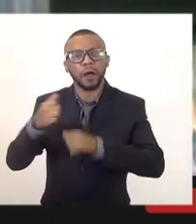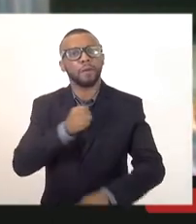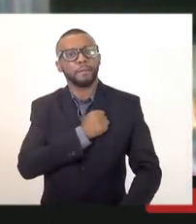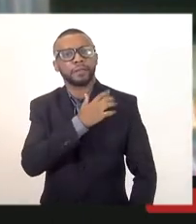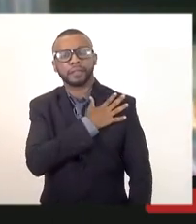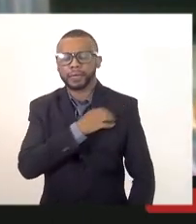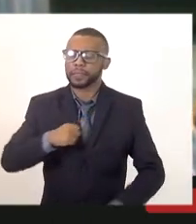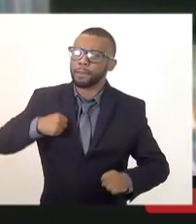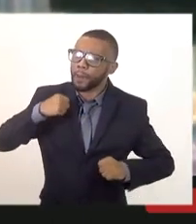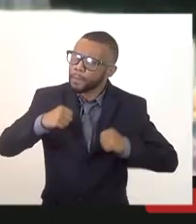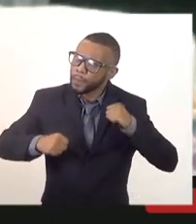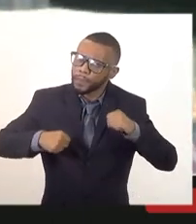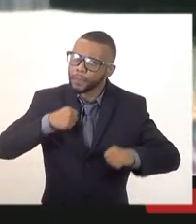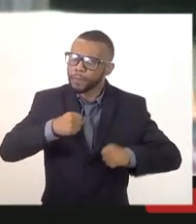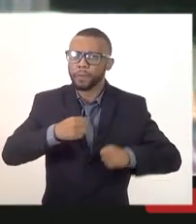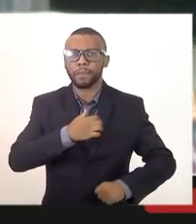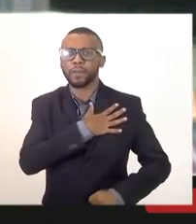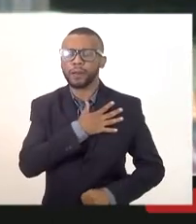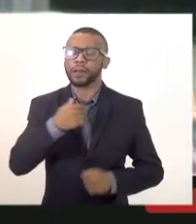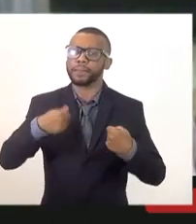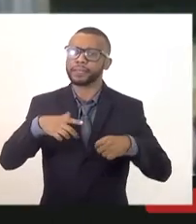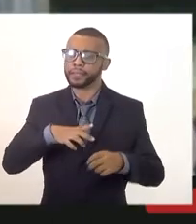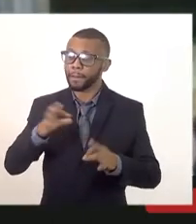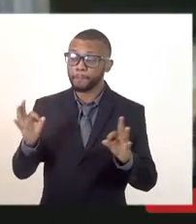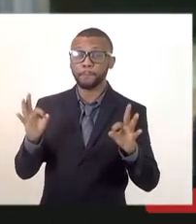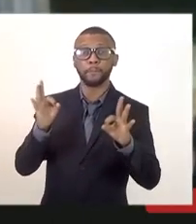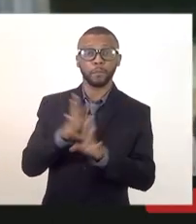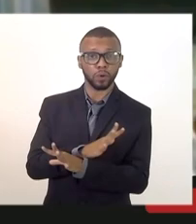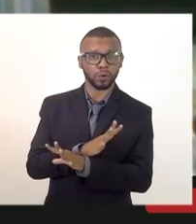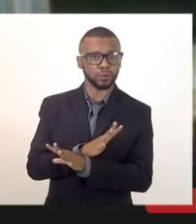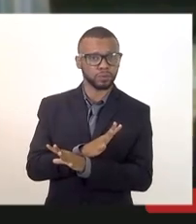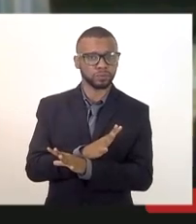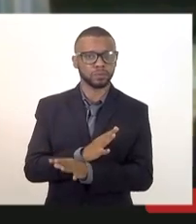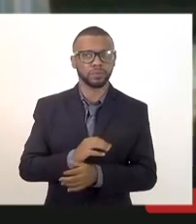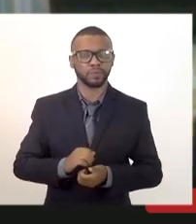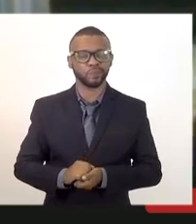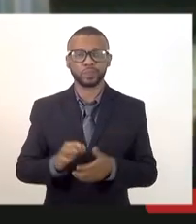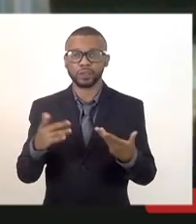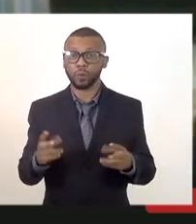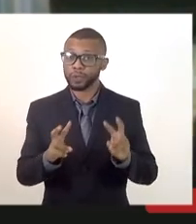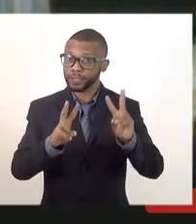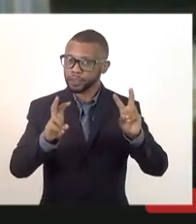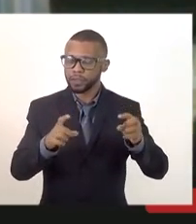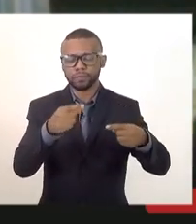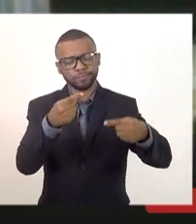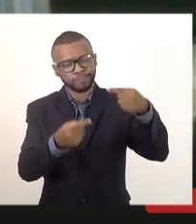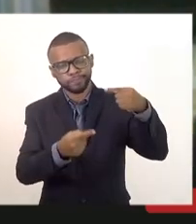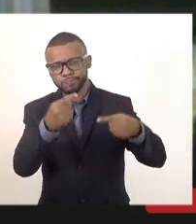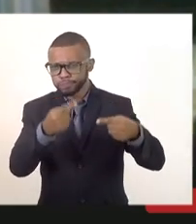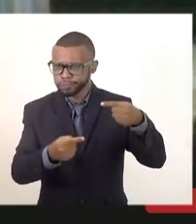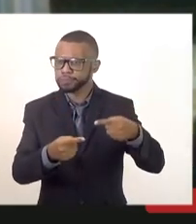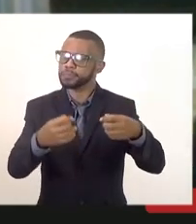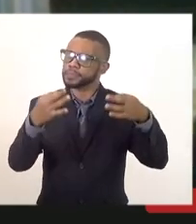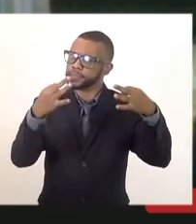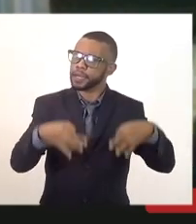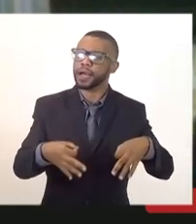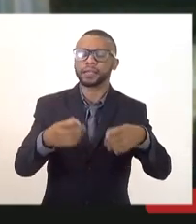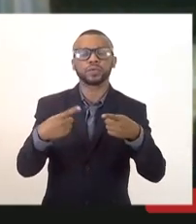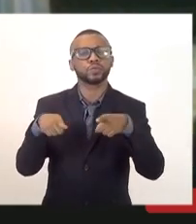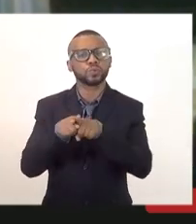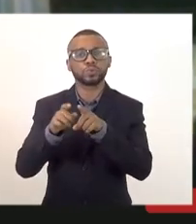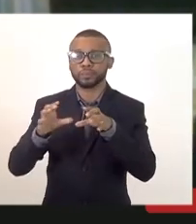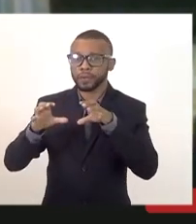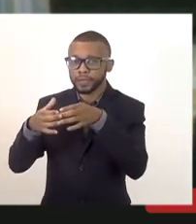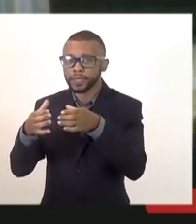está correndo então o militar tem que estar preparado então esse assunto foi amplamente discutido aqui pela minha equipe foi discutido na